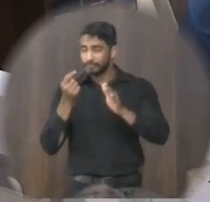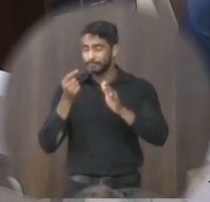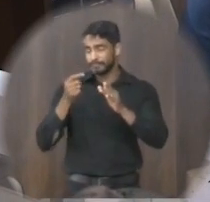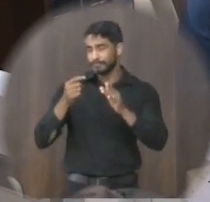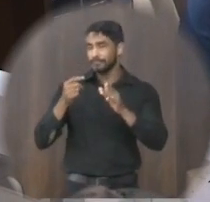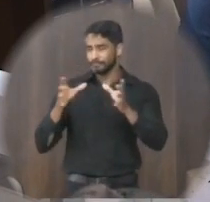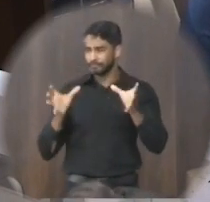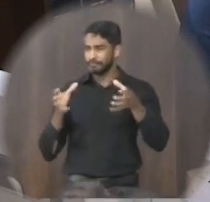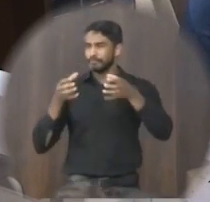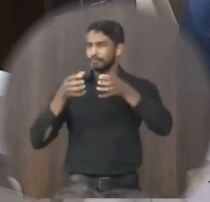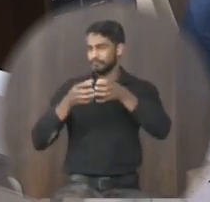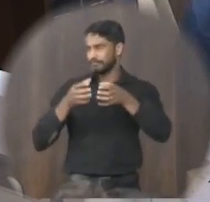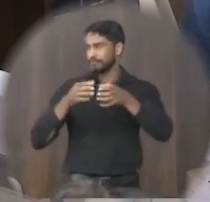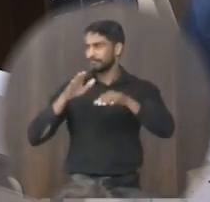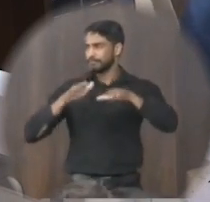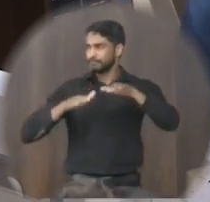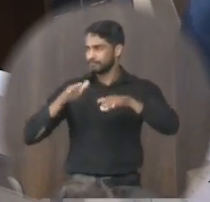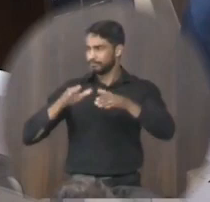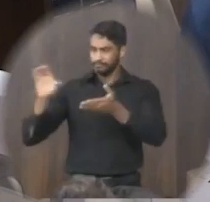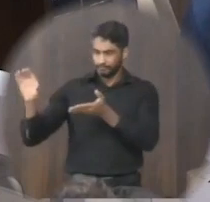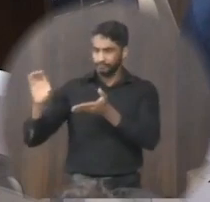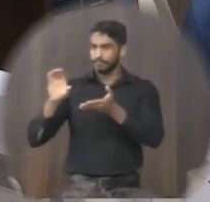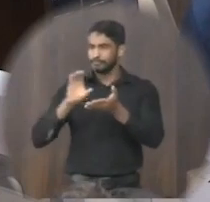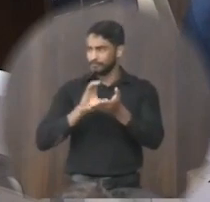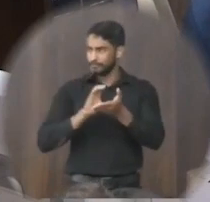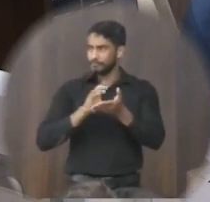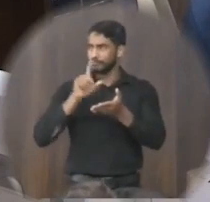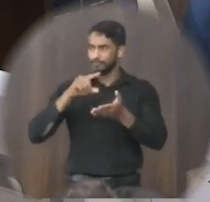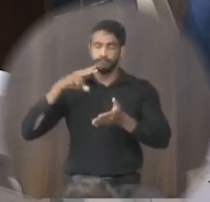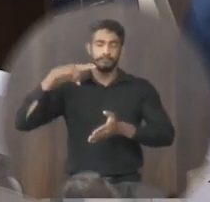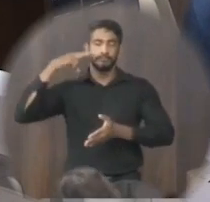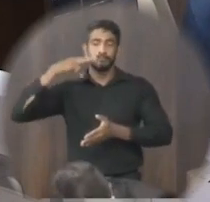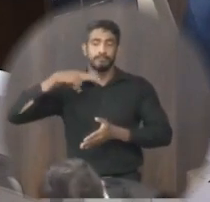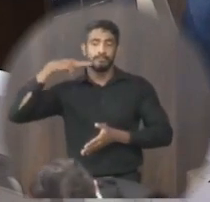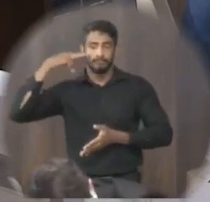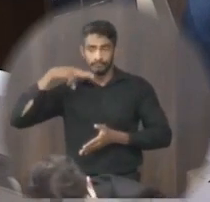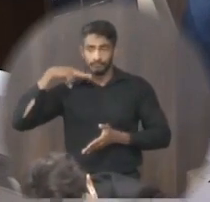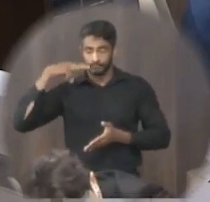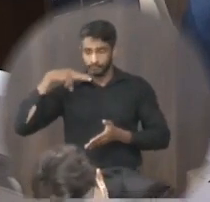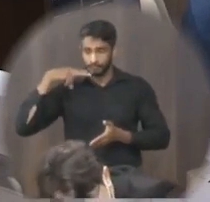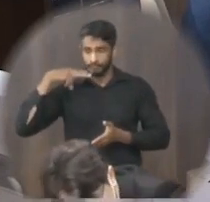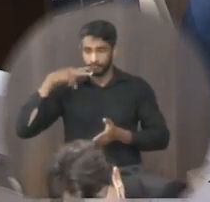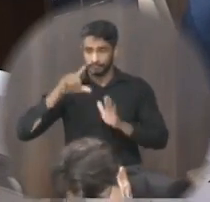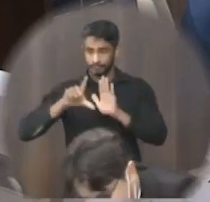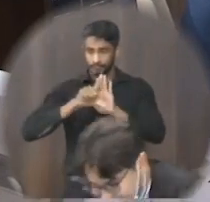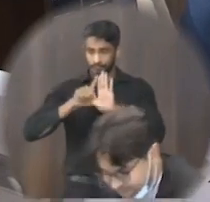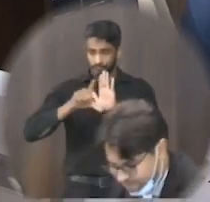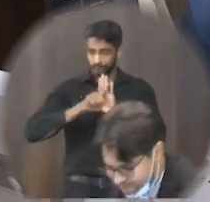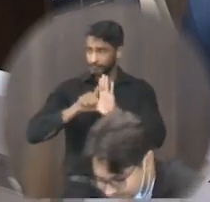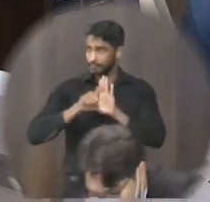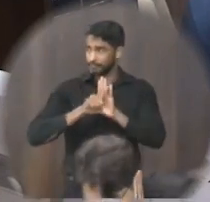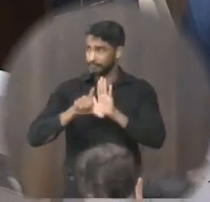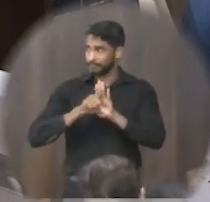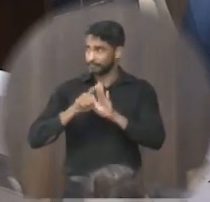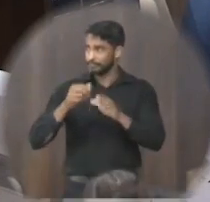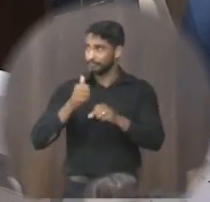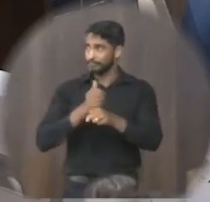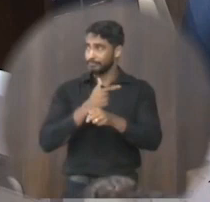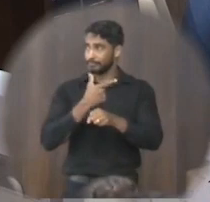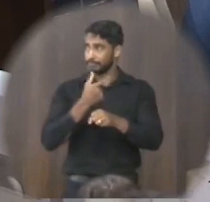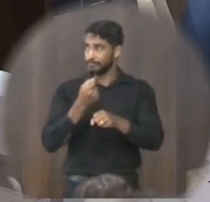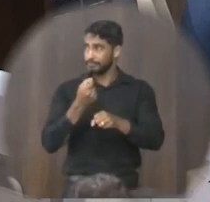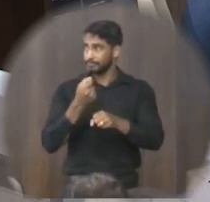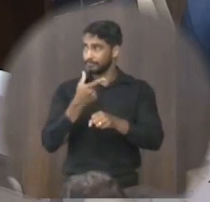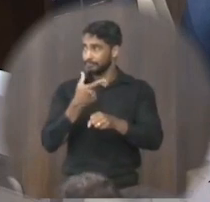feito um mutirão essa verba aí foram dos vereadores da legislação de 2020